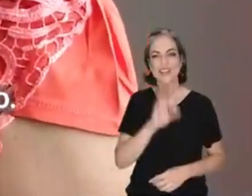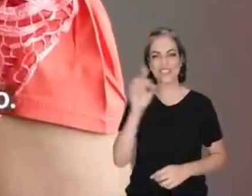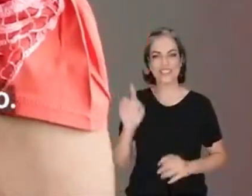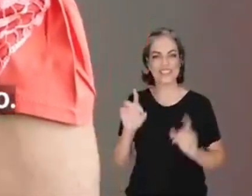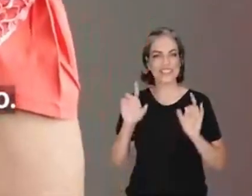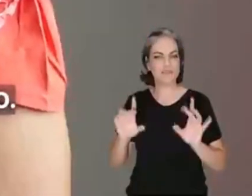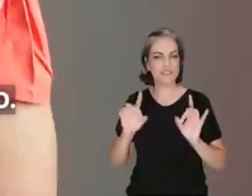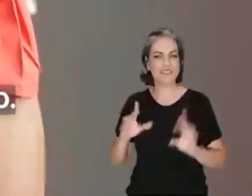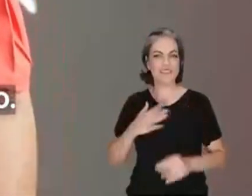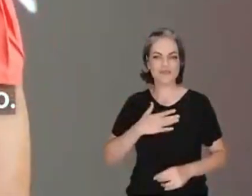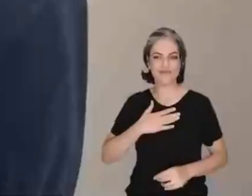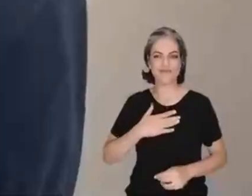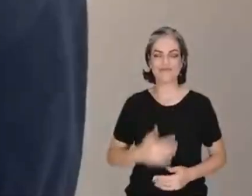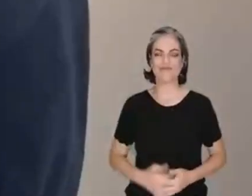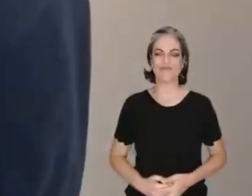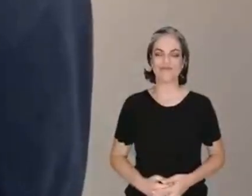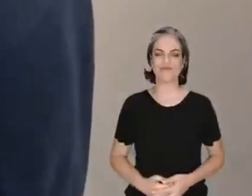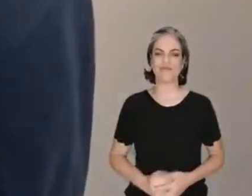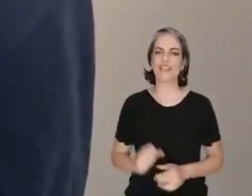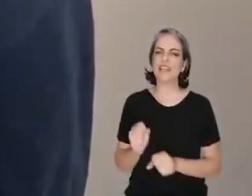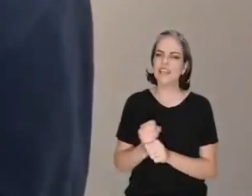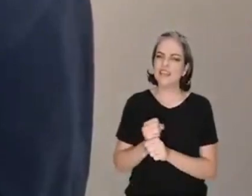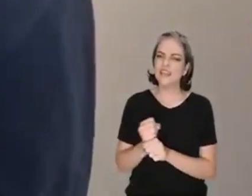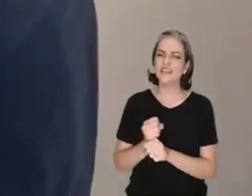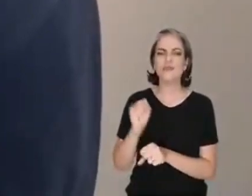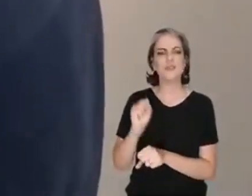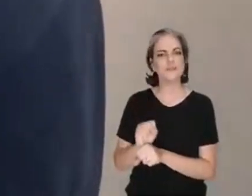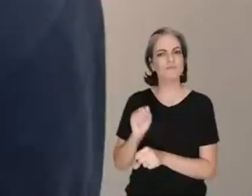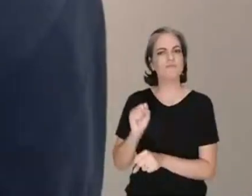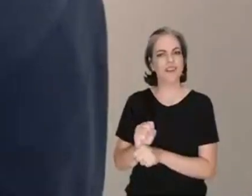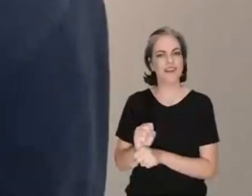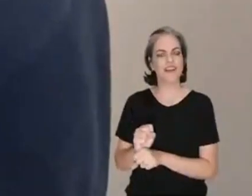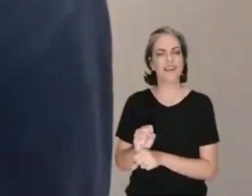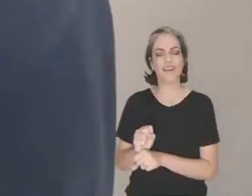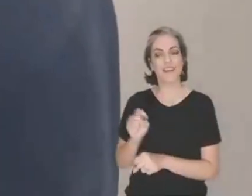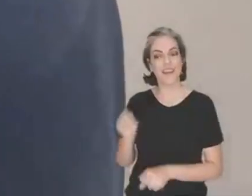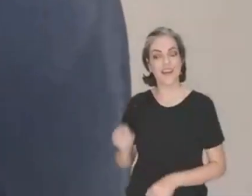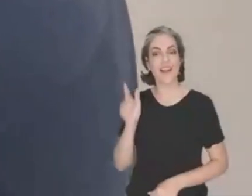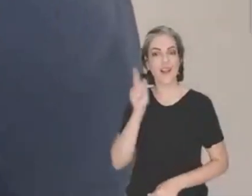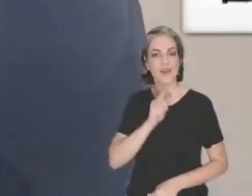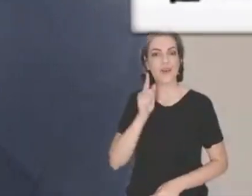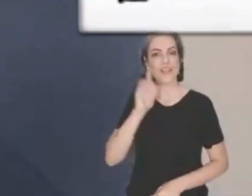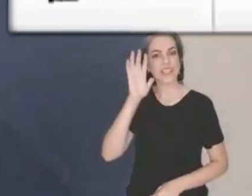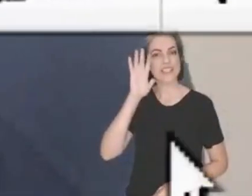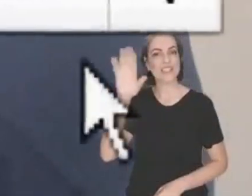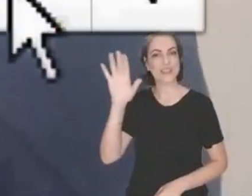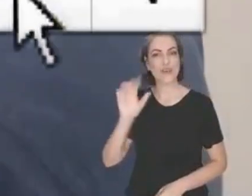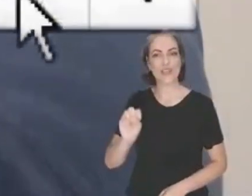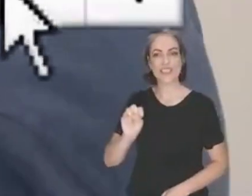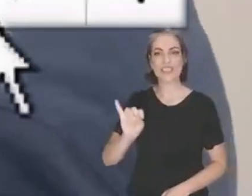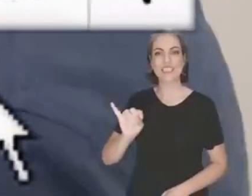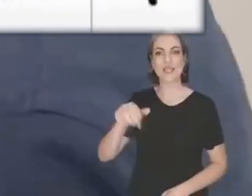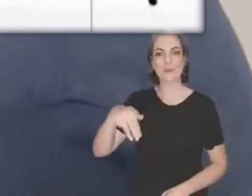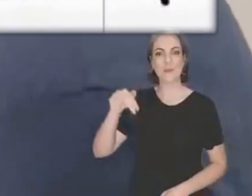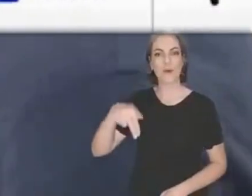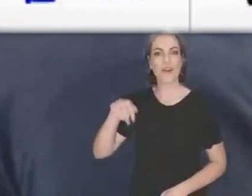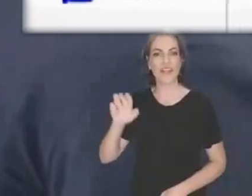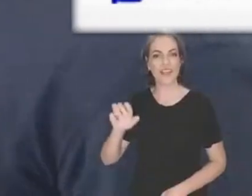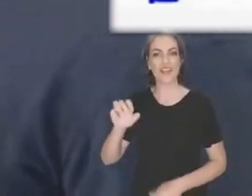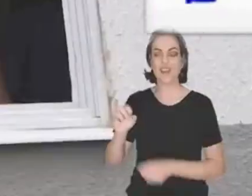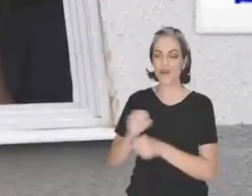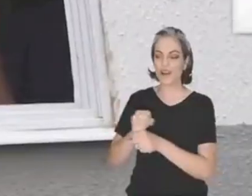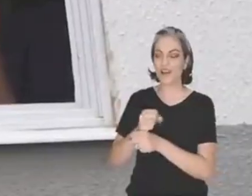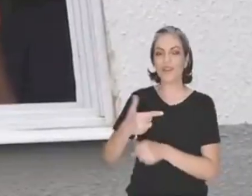grande dia que eu estava esperando. Depois de anos de espera, não é por acaso que a sonhada vitória de Dona Simone se concretizou em